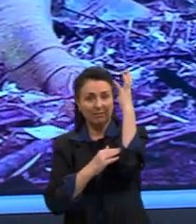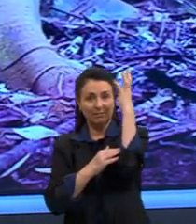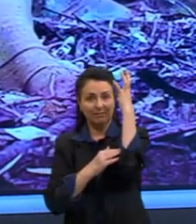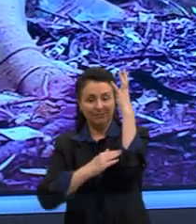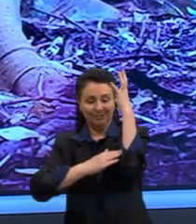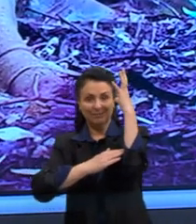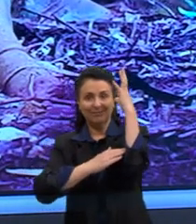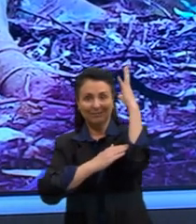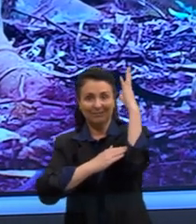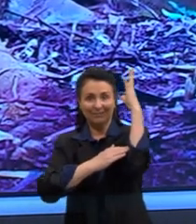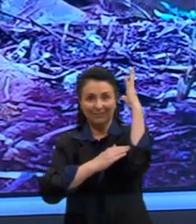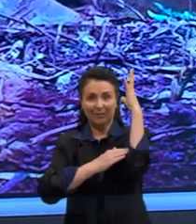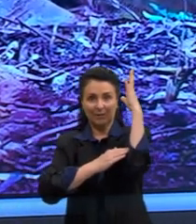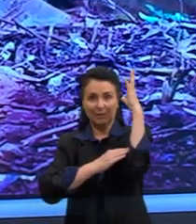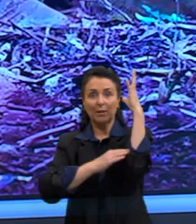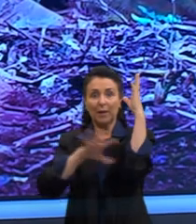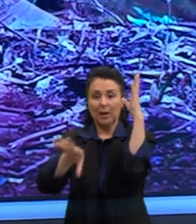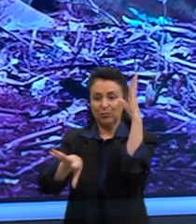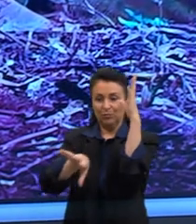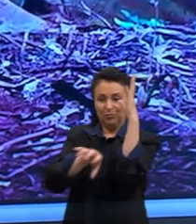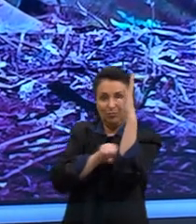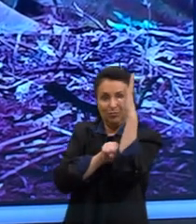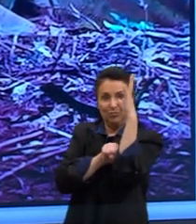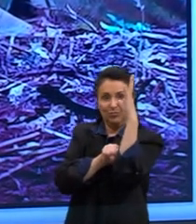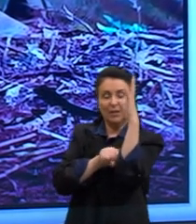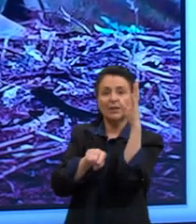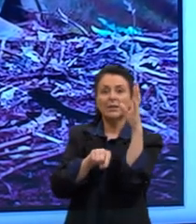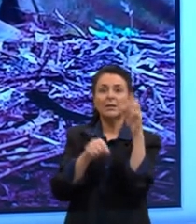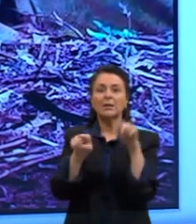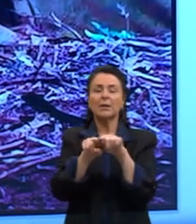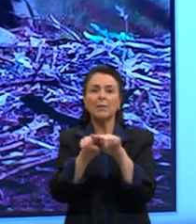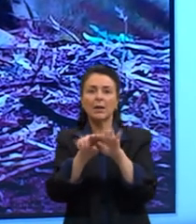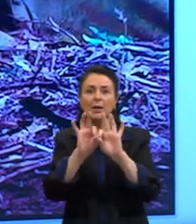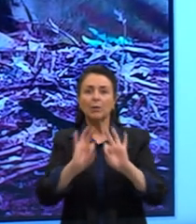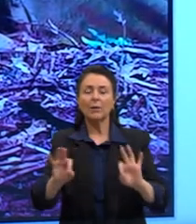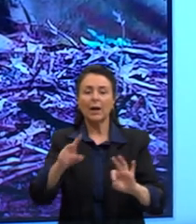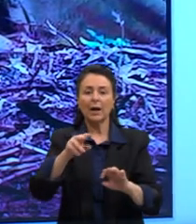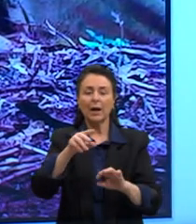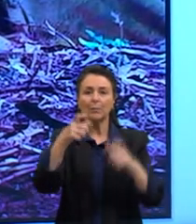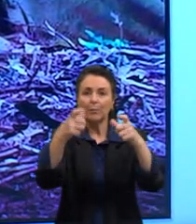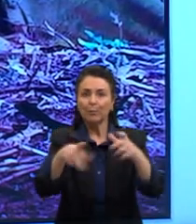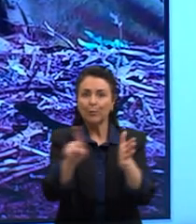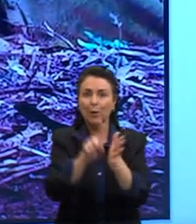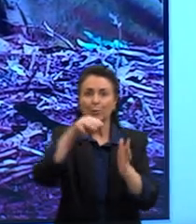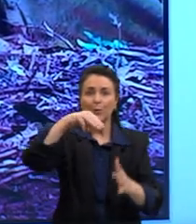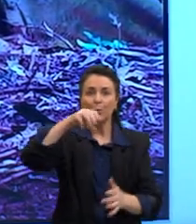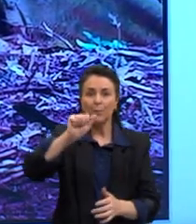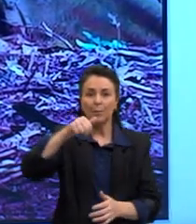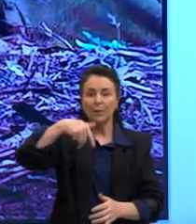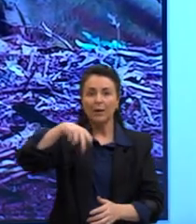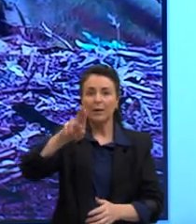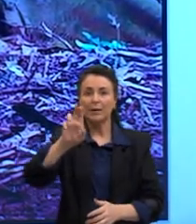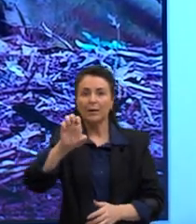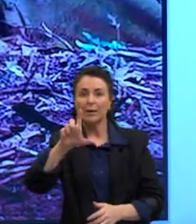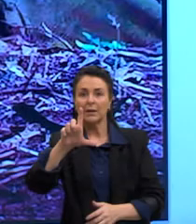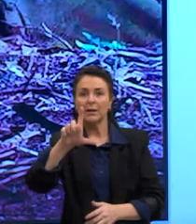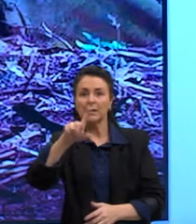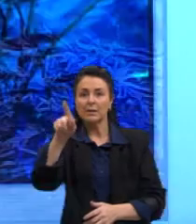aumentar a área de absorção também da planta, porque elas são comuns em manguezais e ali as substâncias são bem escassas.